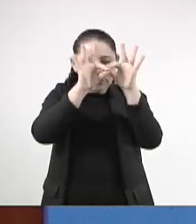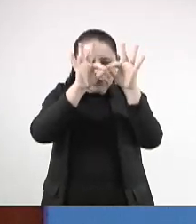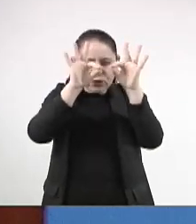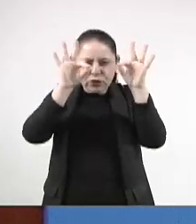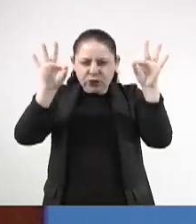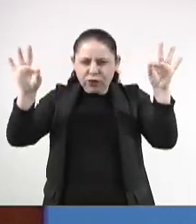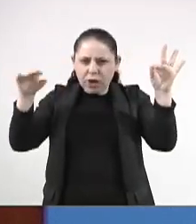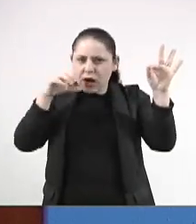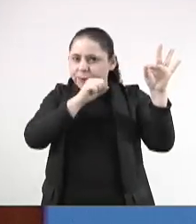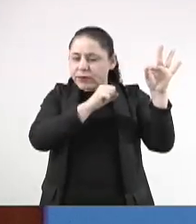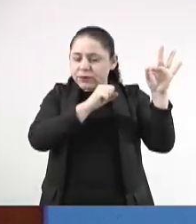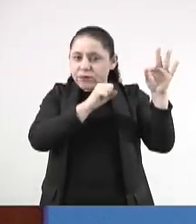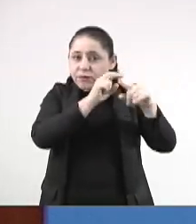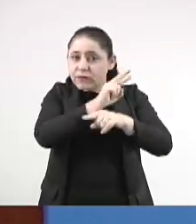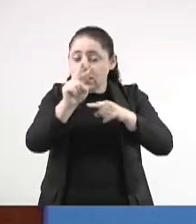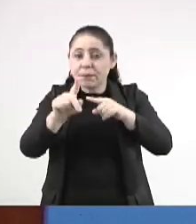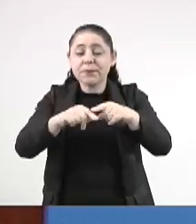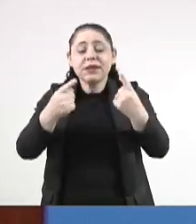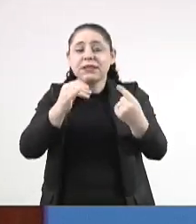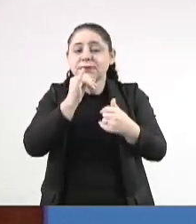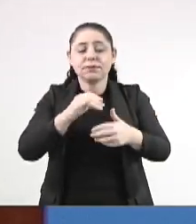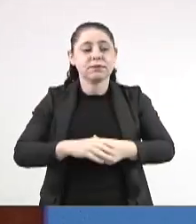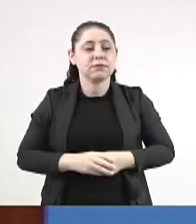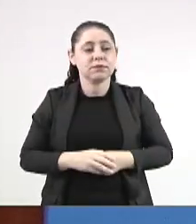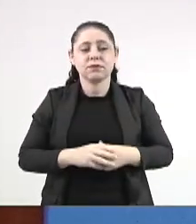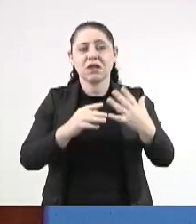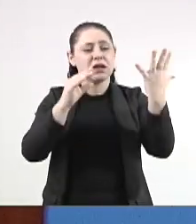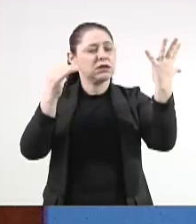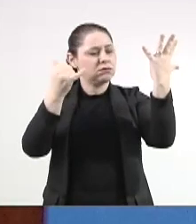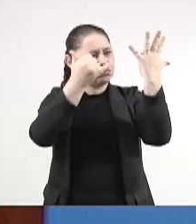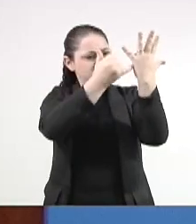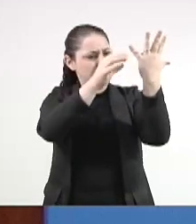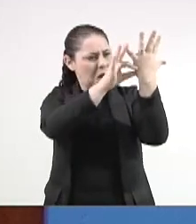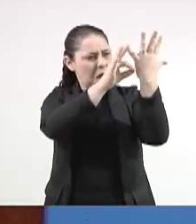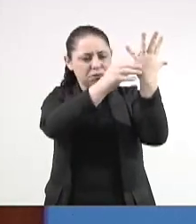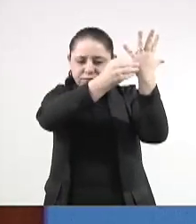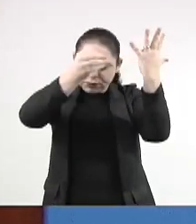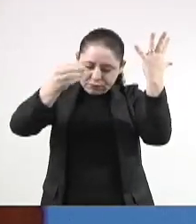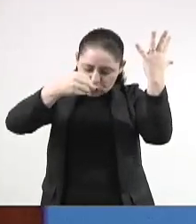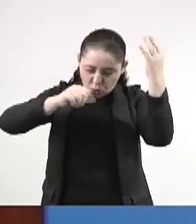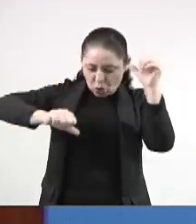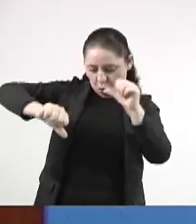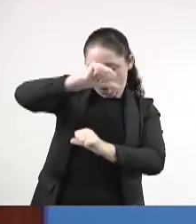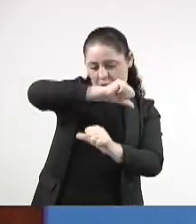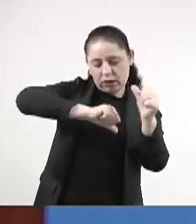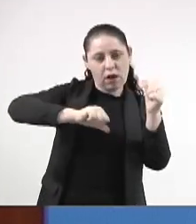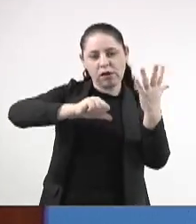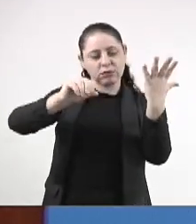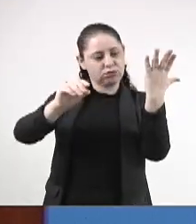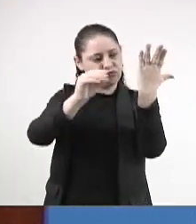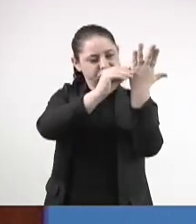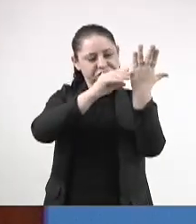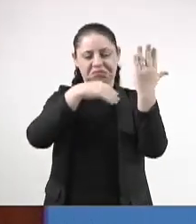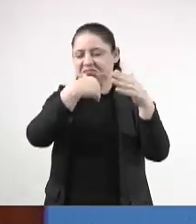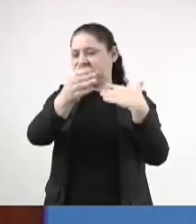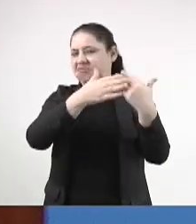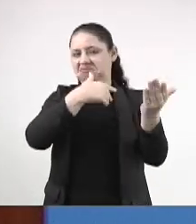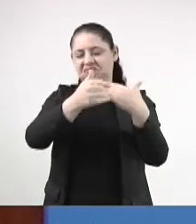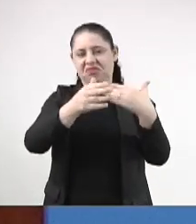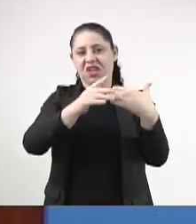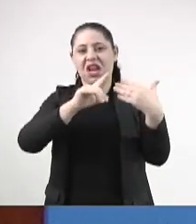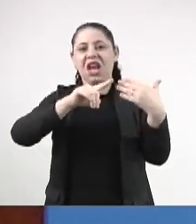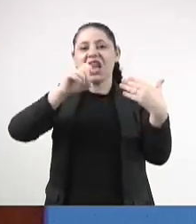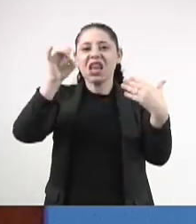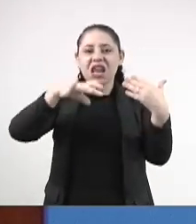com uma velocidade muito maior. Só que ele vai lá, ele não tira essa coisa aqui. Ele vai lá, larga isso aqui, que vira lixo,